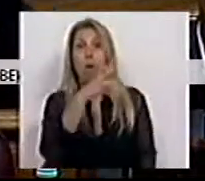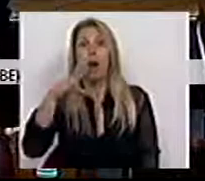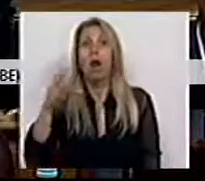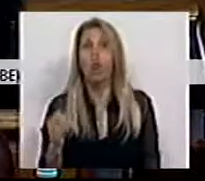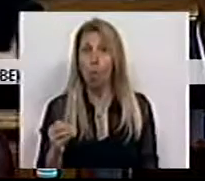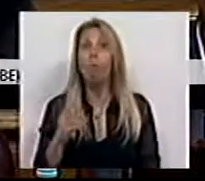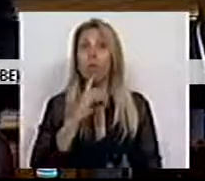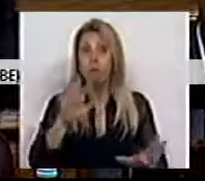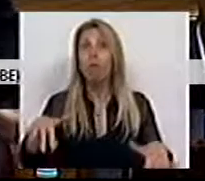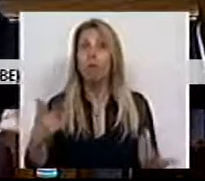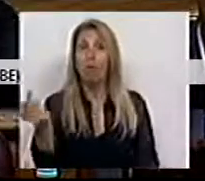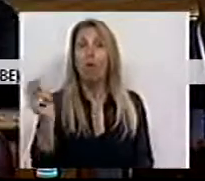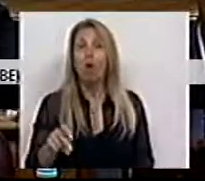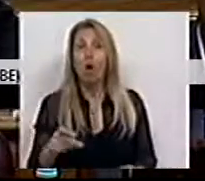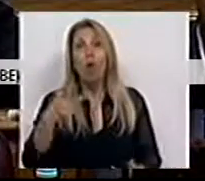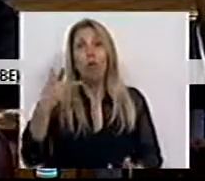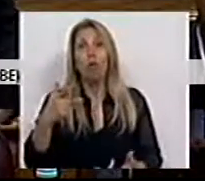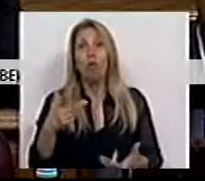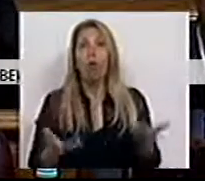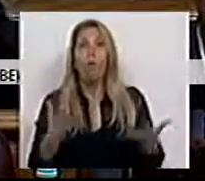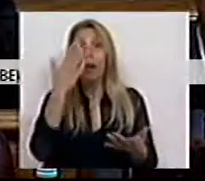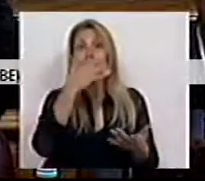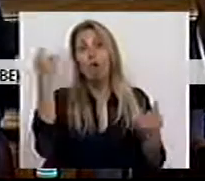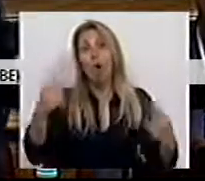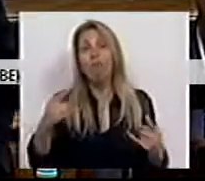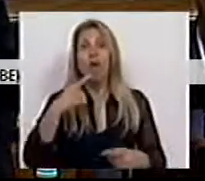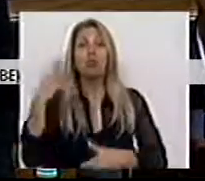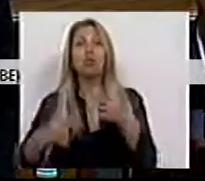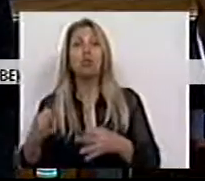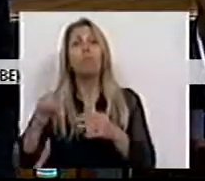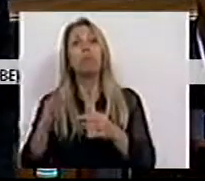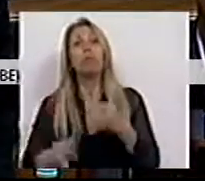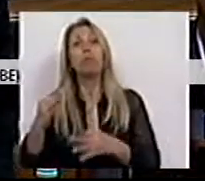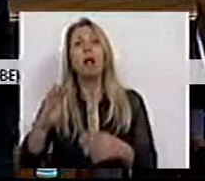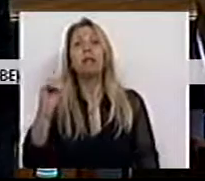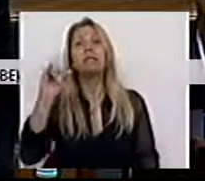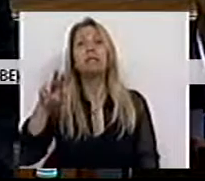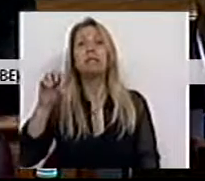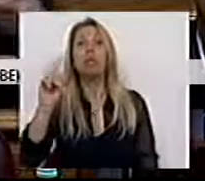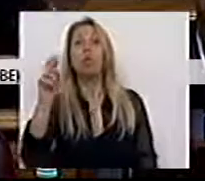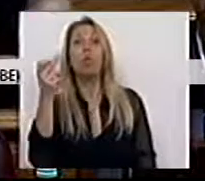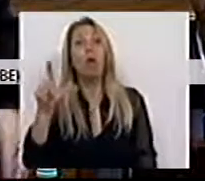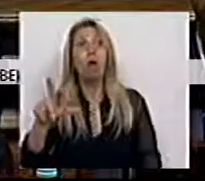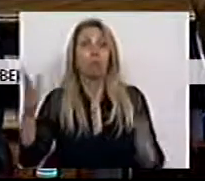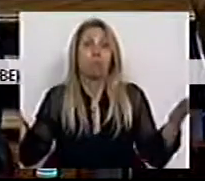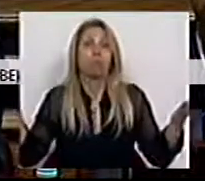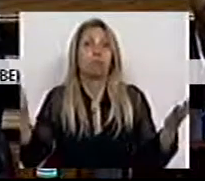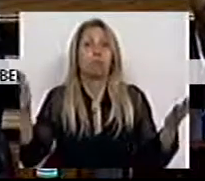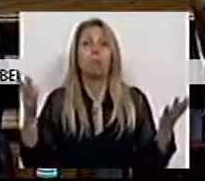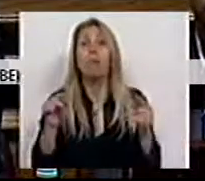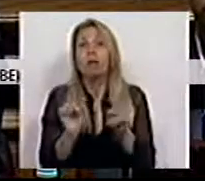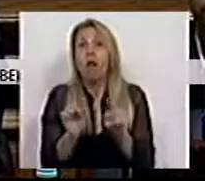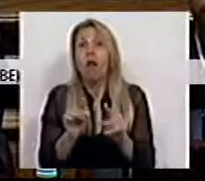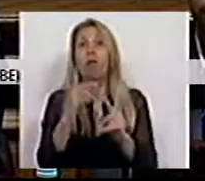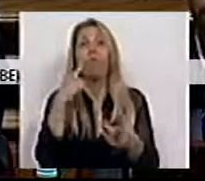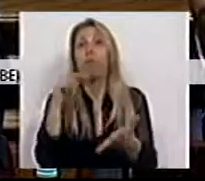potenciais de um julgamento em tribunal singular. Mas é verdade também que não era essa, nunca foi essa a posição do CDS. Enfim, dão hoje